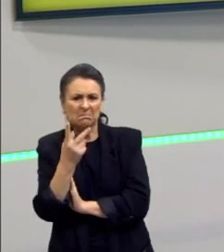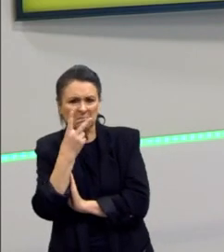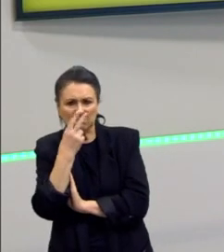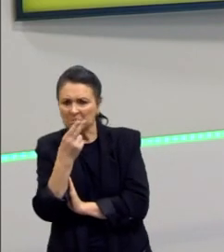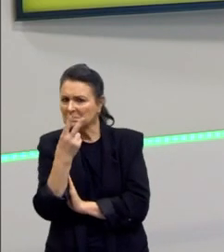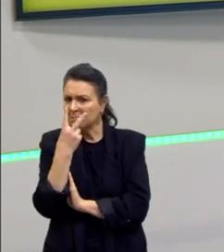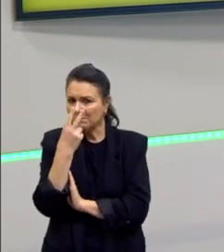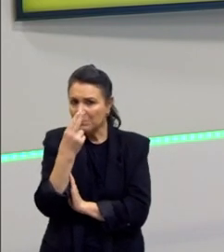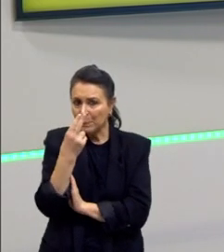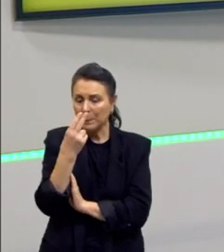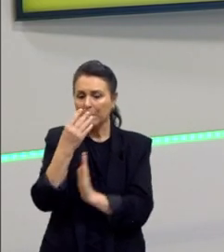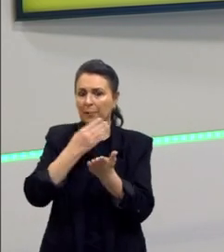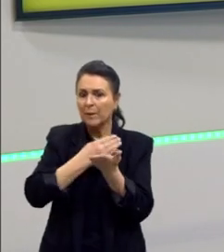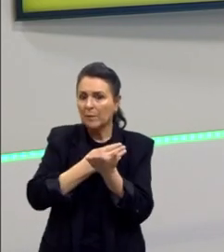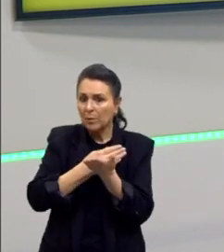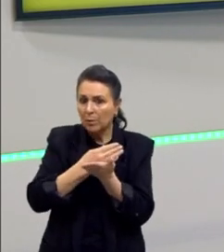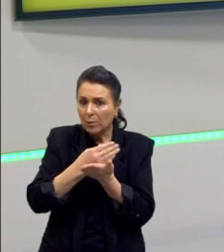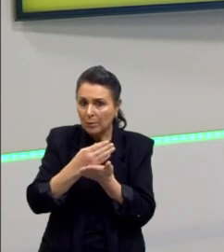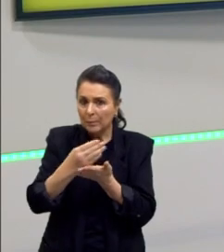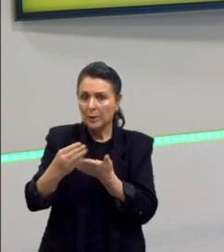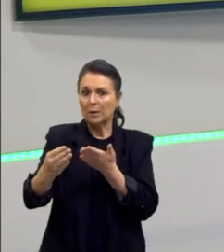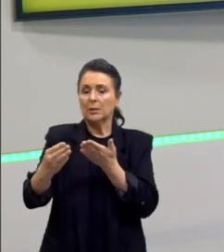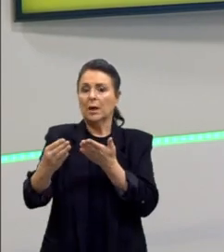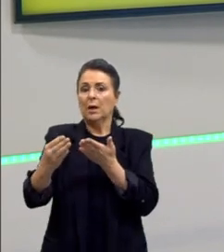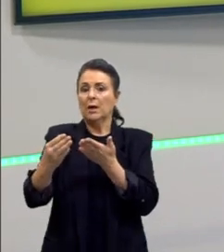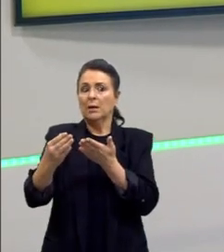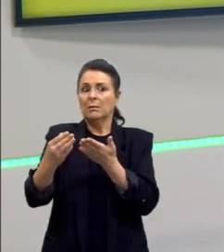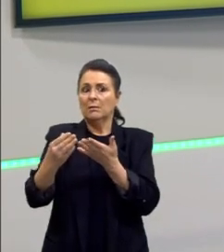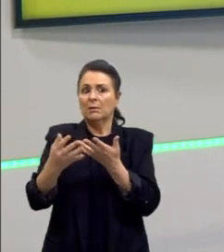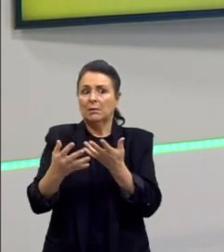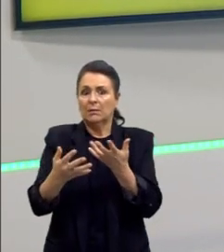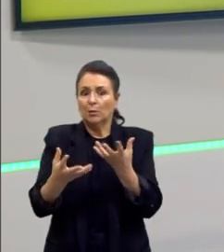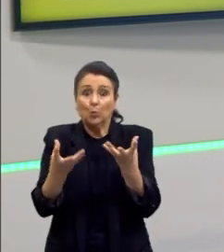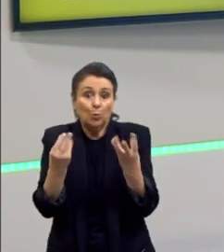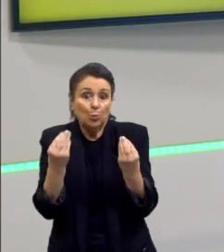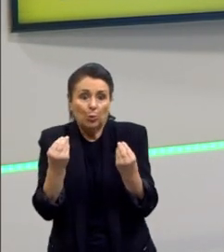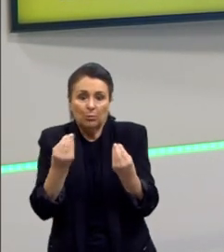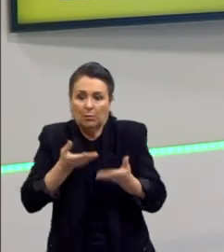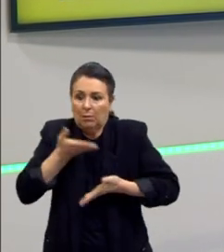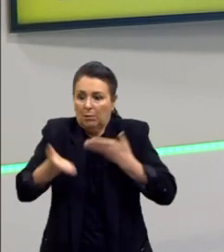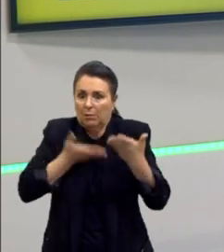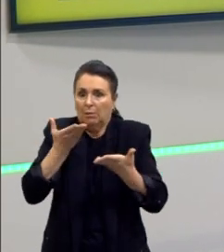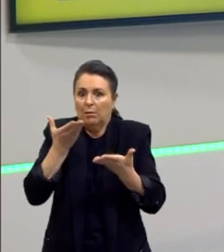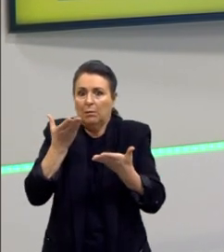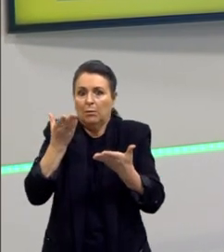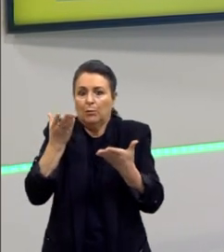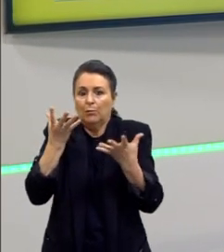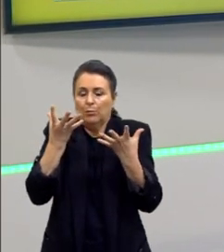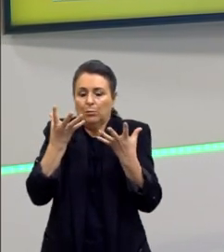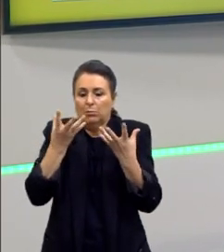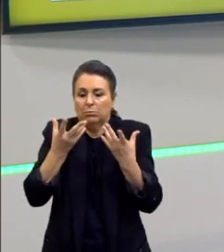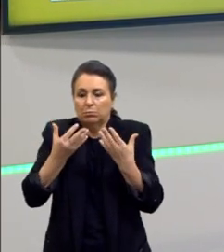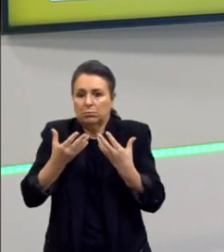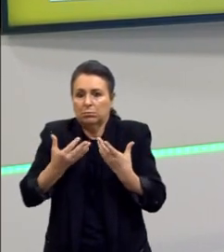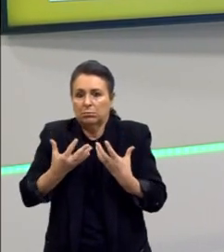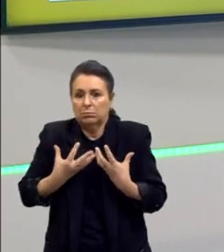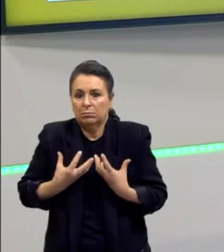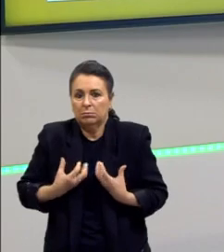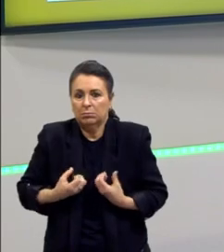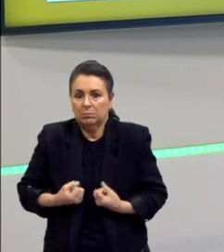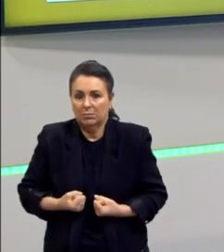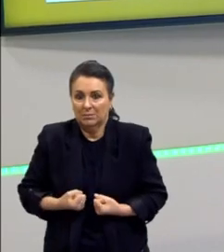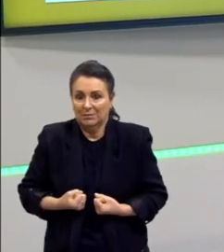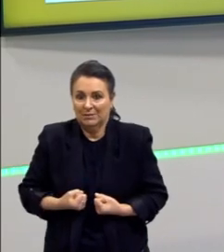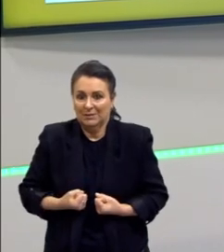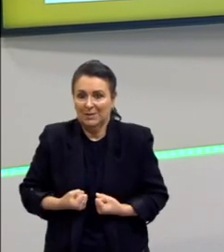eu comecei com todo o gás e terminei cansada. Tem um meme sobre isso na aula da competência 3.